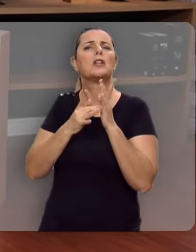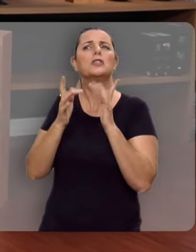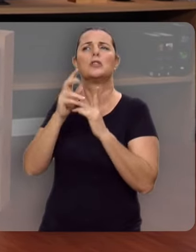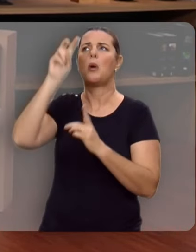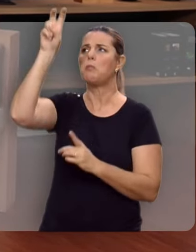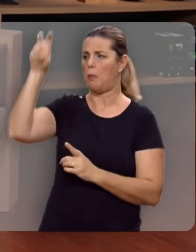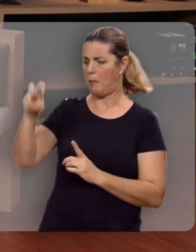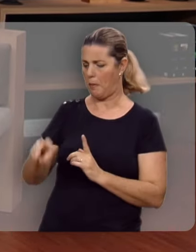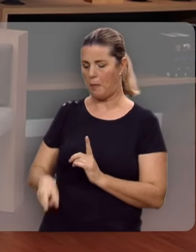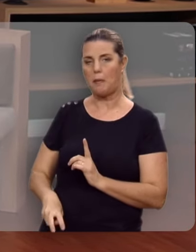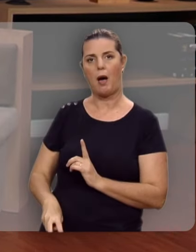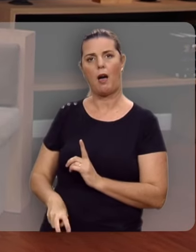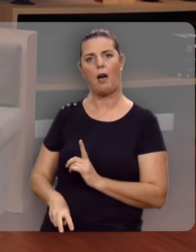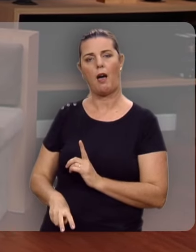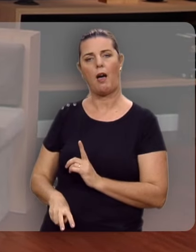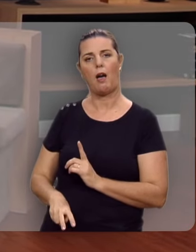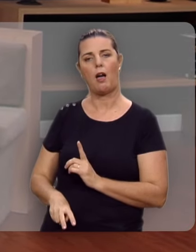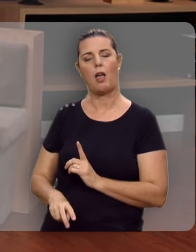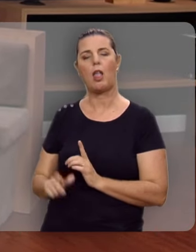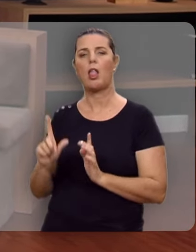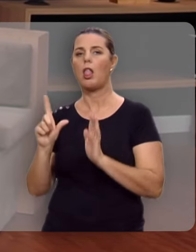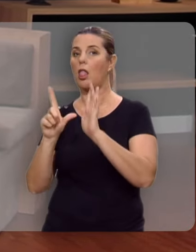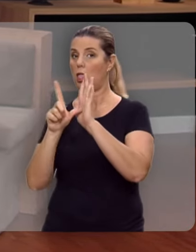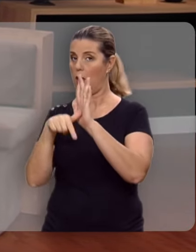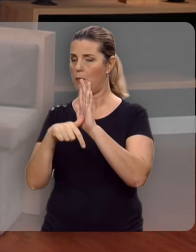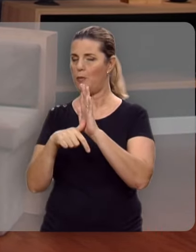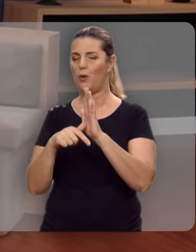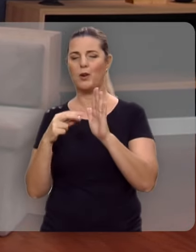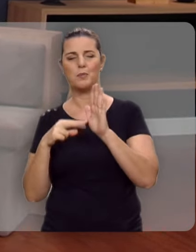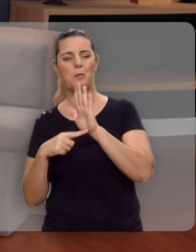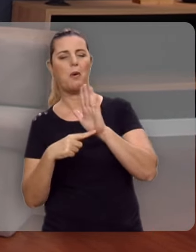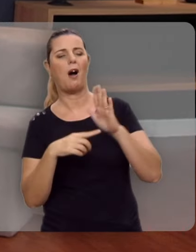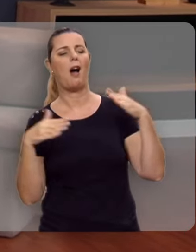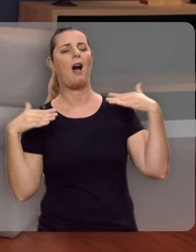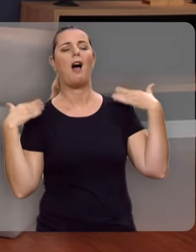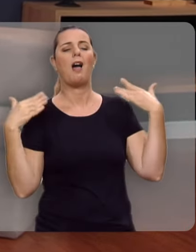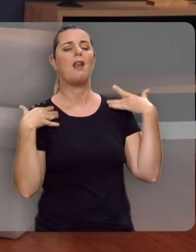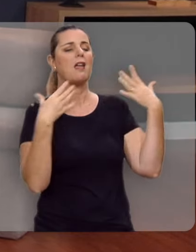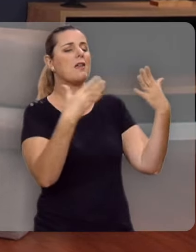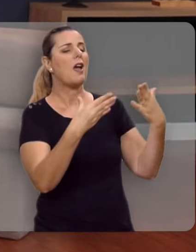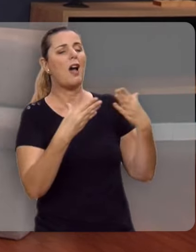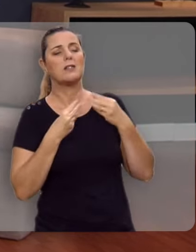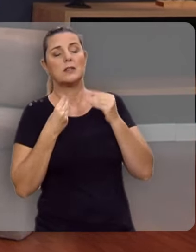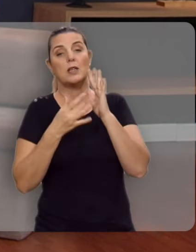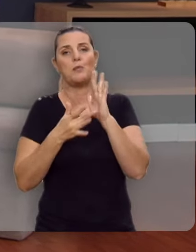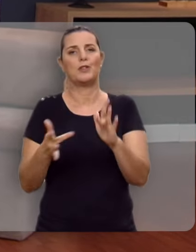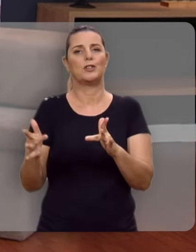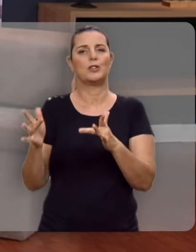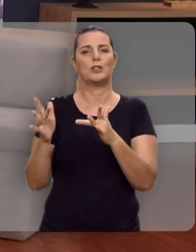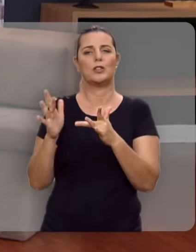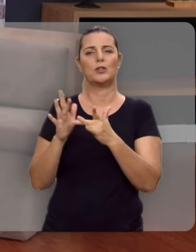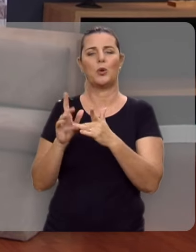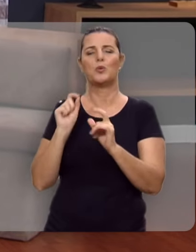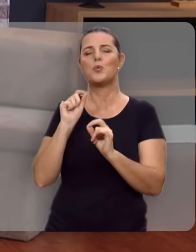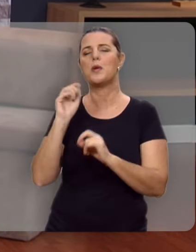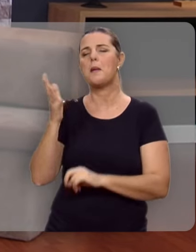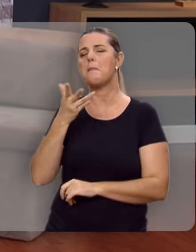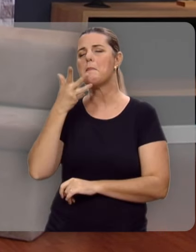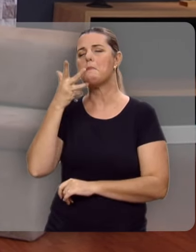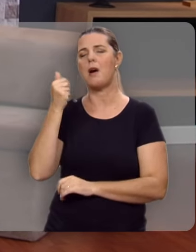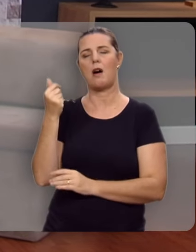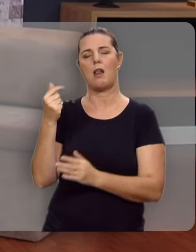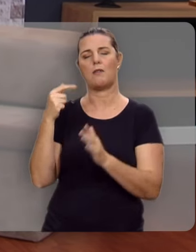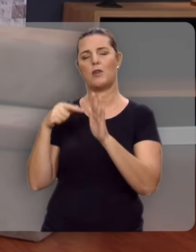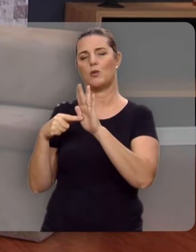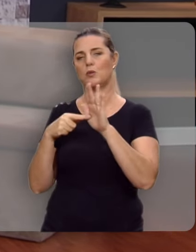toda pressa. Segundo, ele demonstra alegria em receber Jesus. Mas o que é maravilhoso